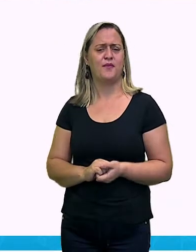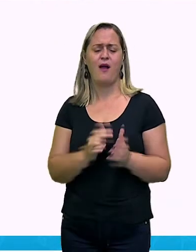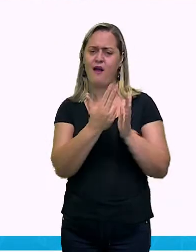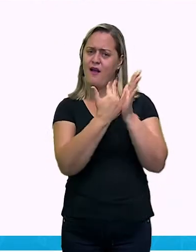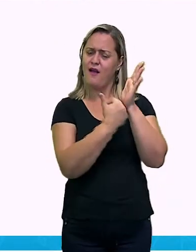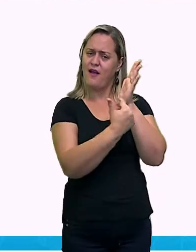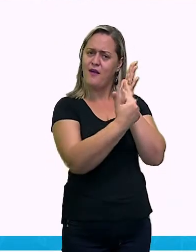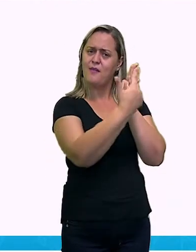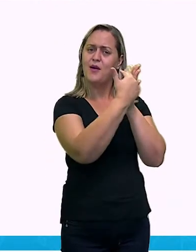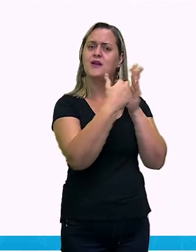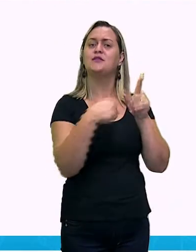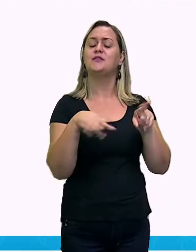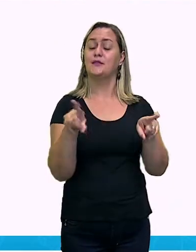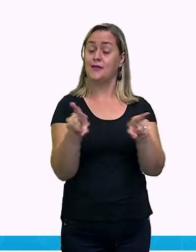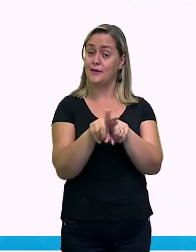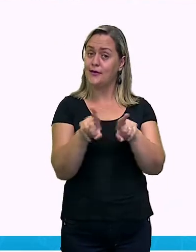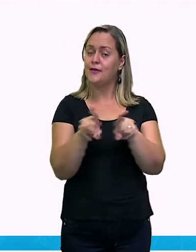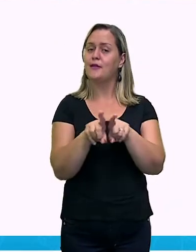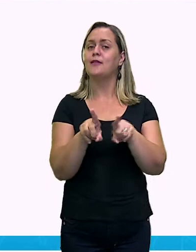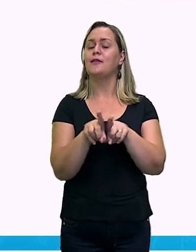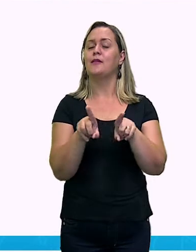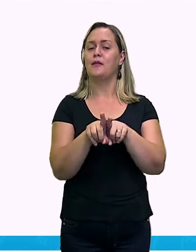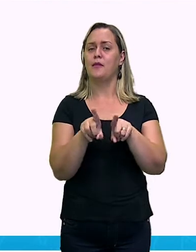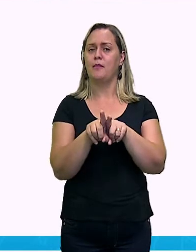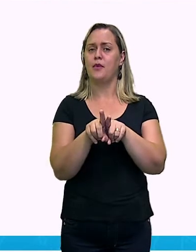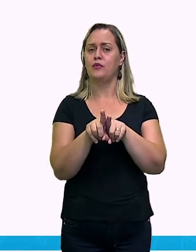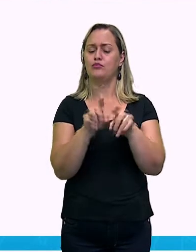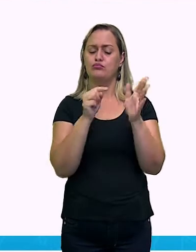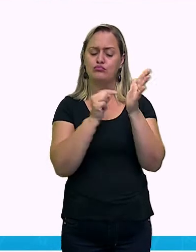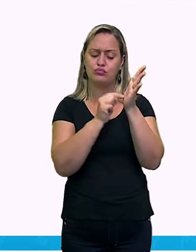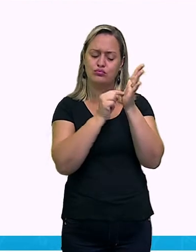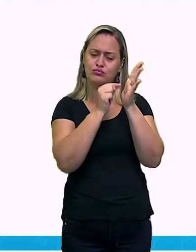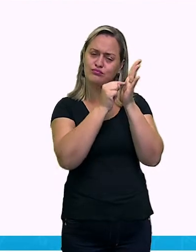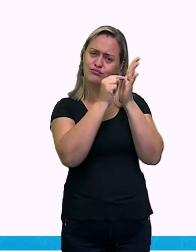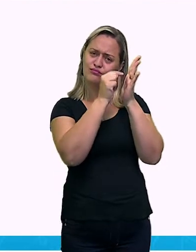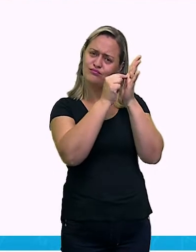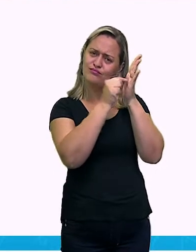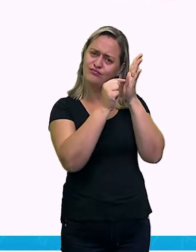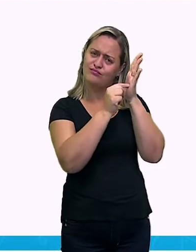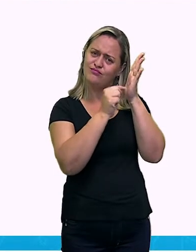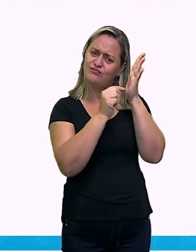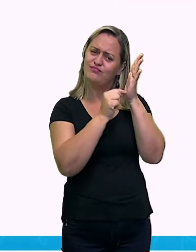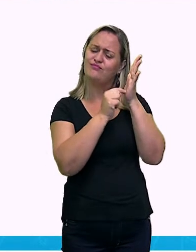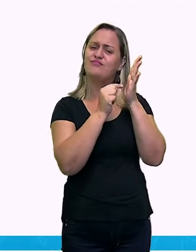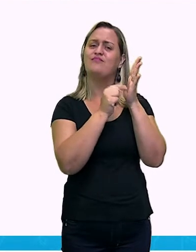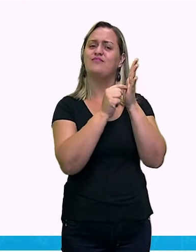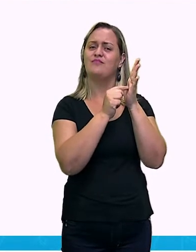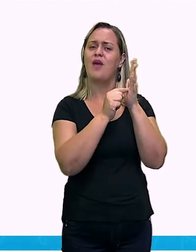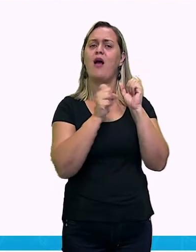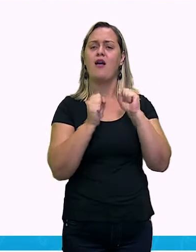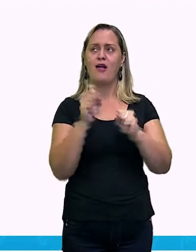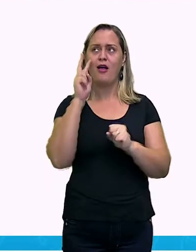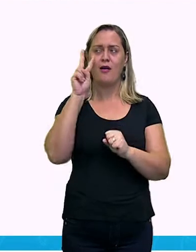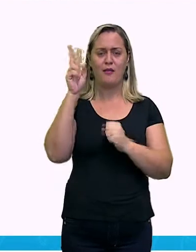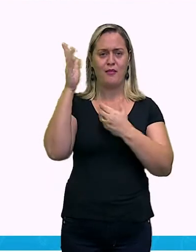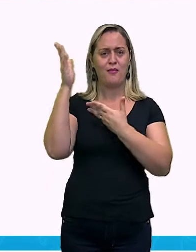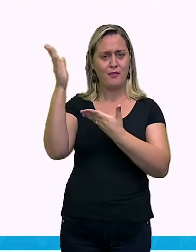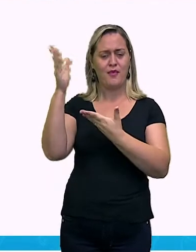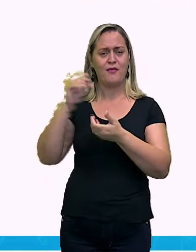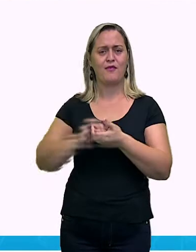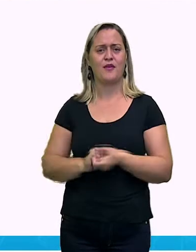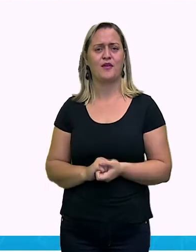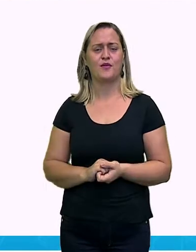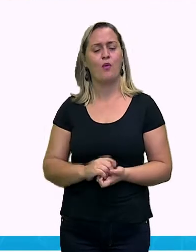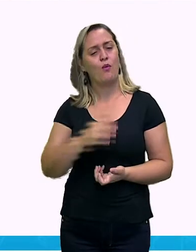Também feito com o pontilismo. São as pinturas, é colorido, dando cor,